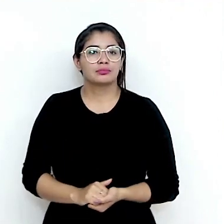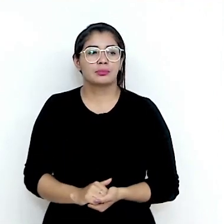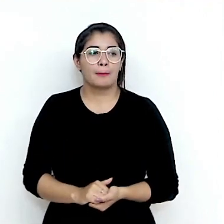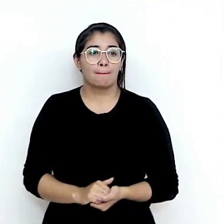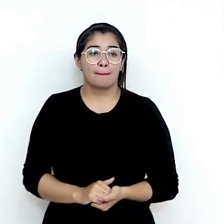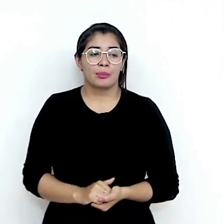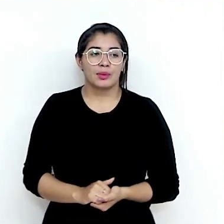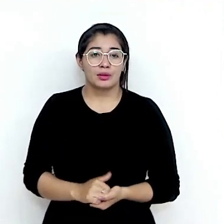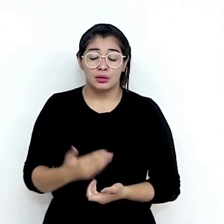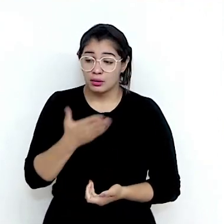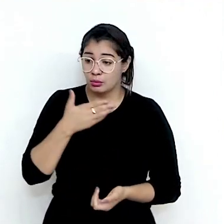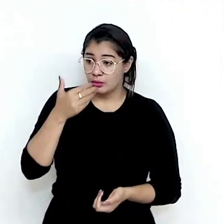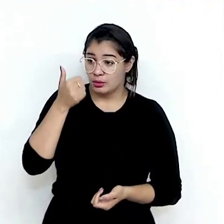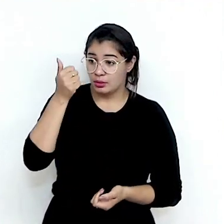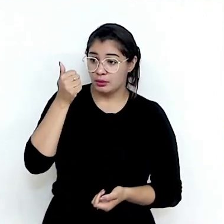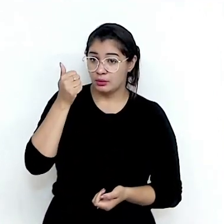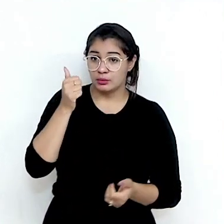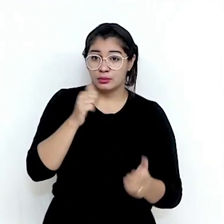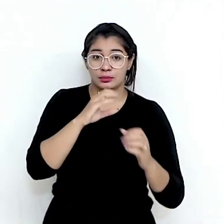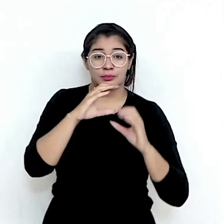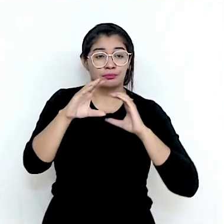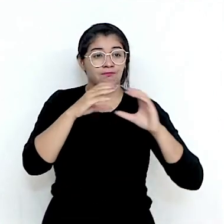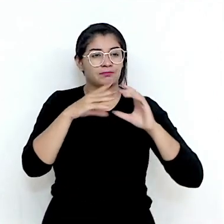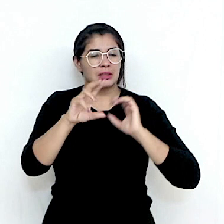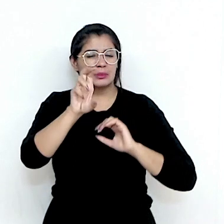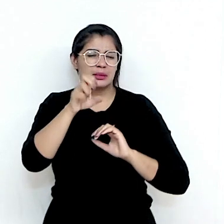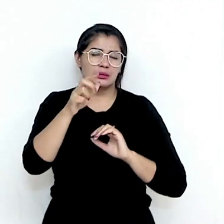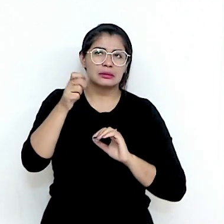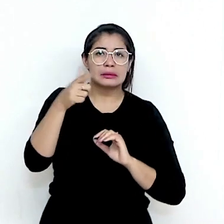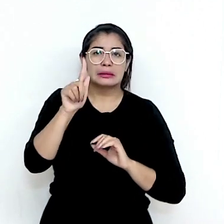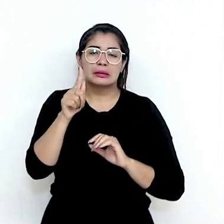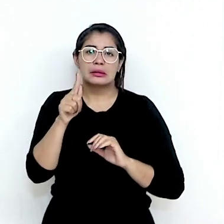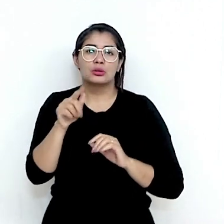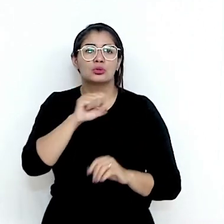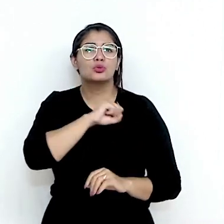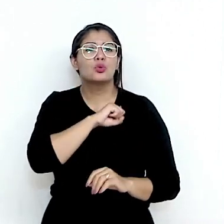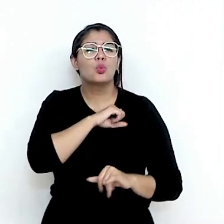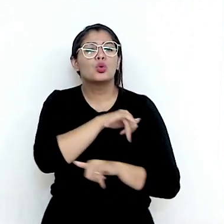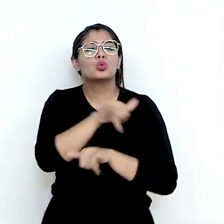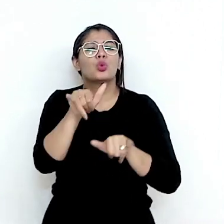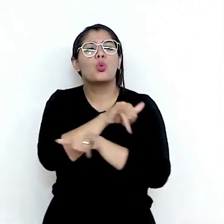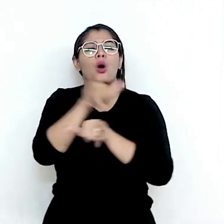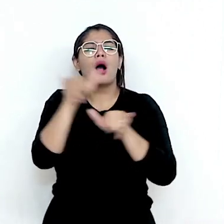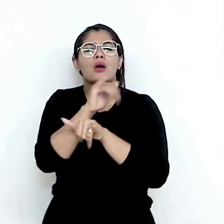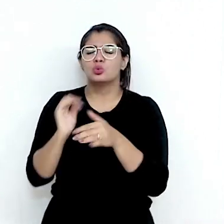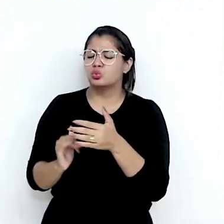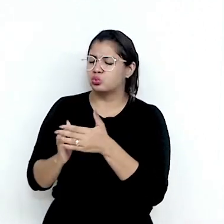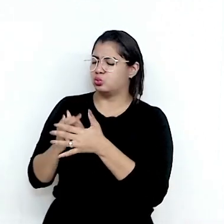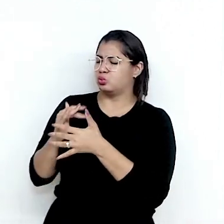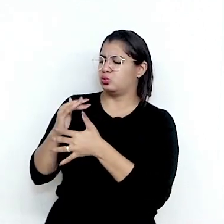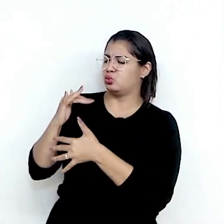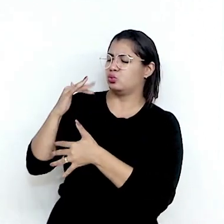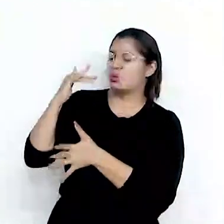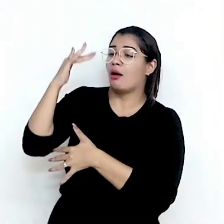uma vez que teremos uma latência melhor. Isso, em período de 5G, em que o número de dados vai aumentar bastante,